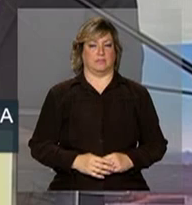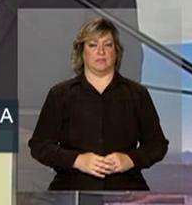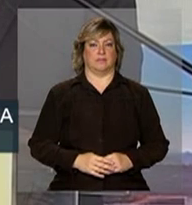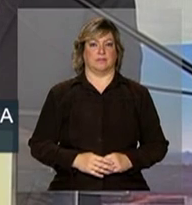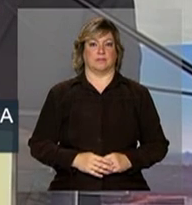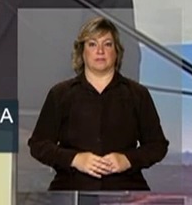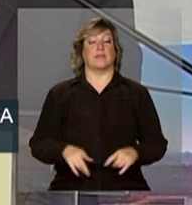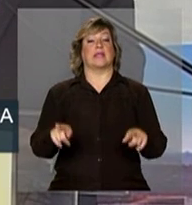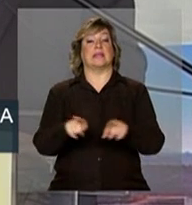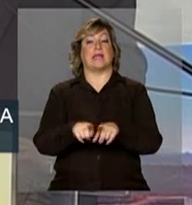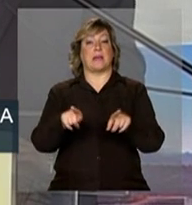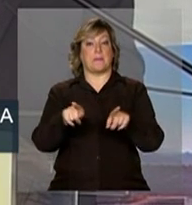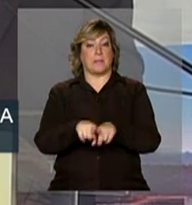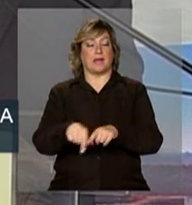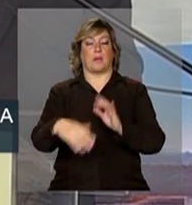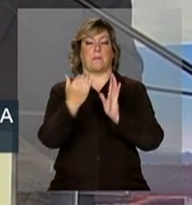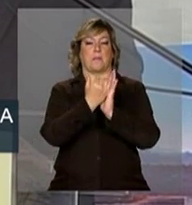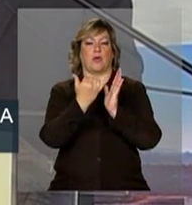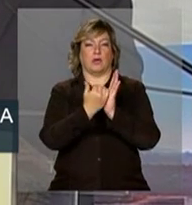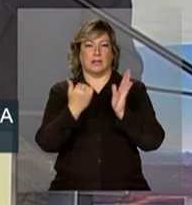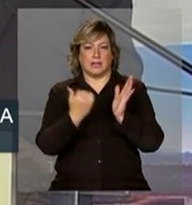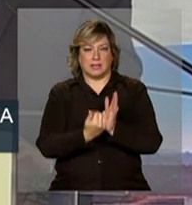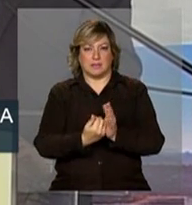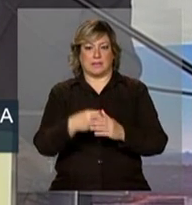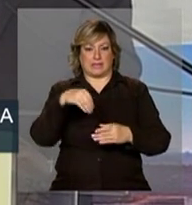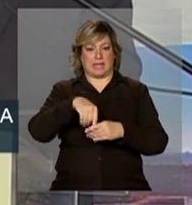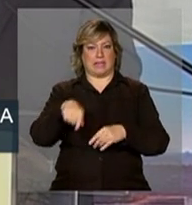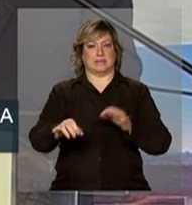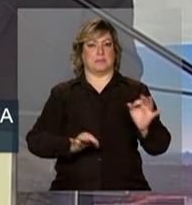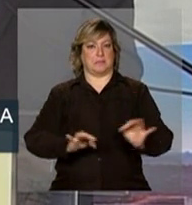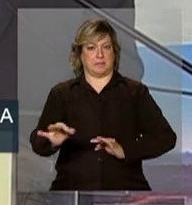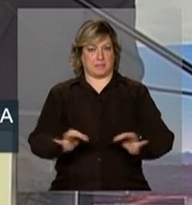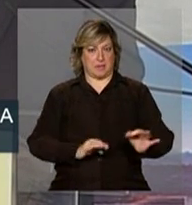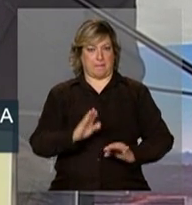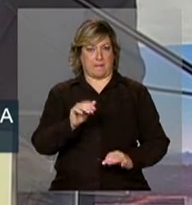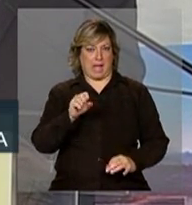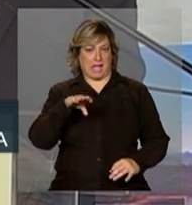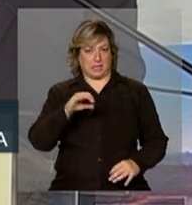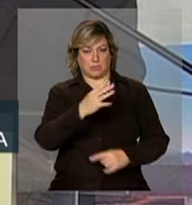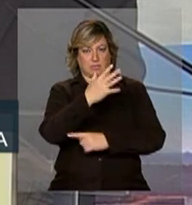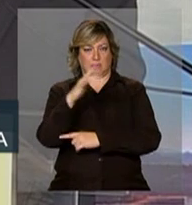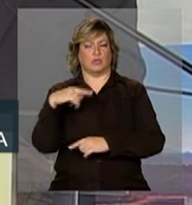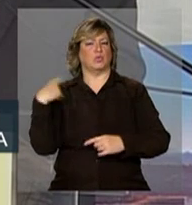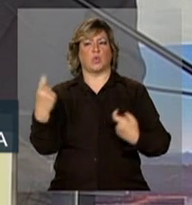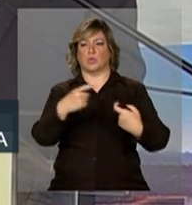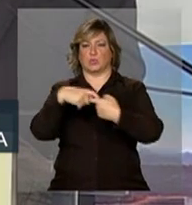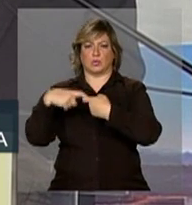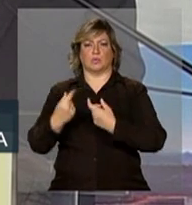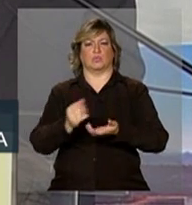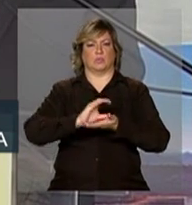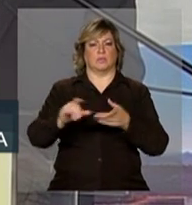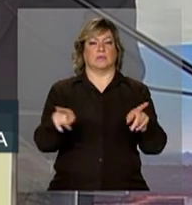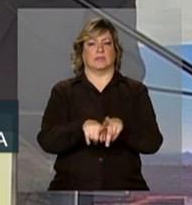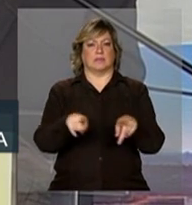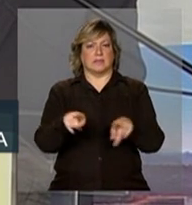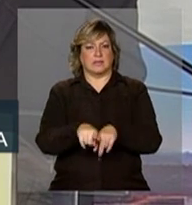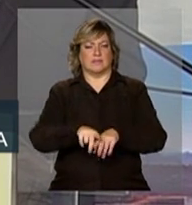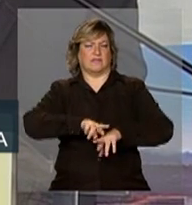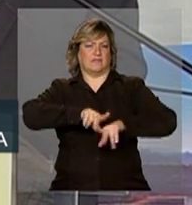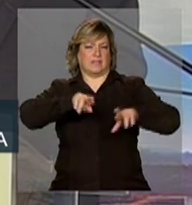Além dos programas previstos no plano básico ambiental, os sócios também investiram em diversos programas econômicos sociais